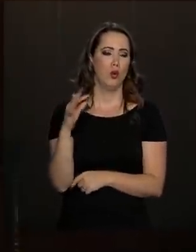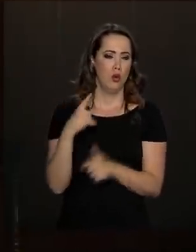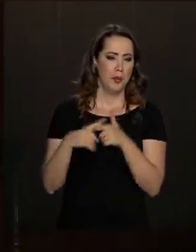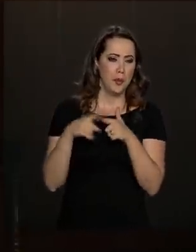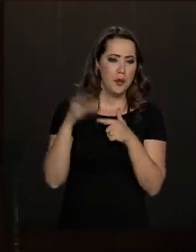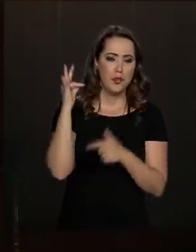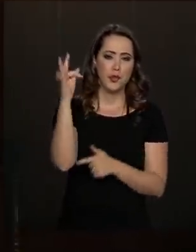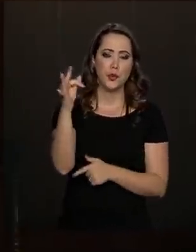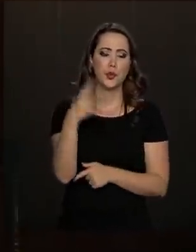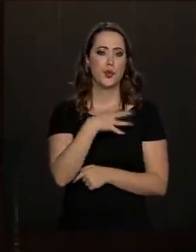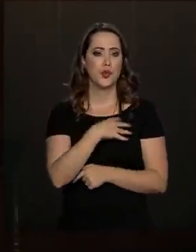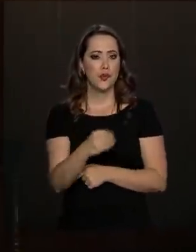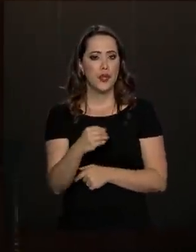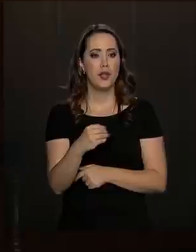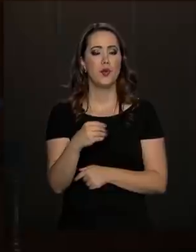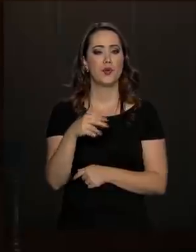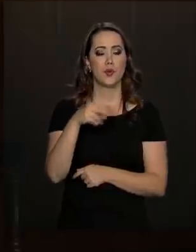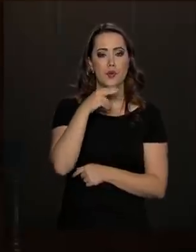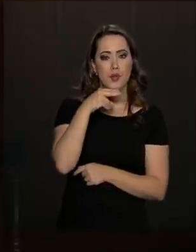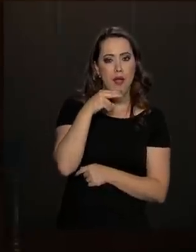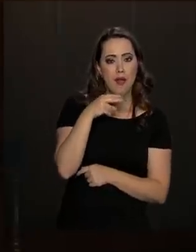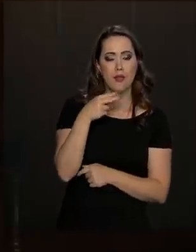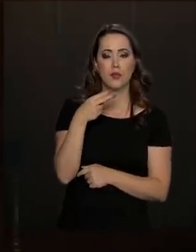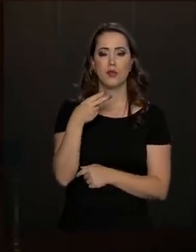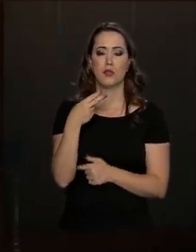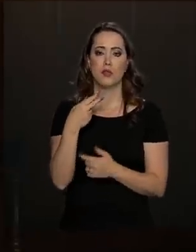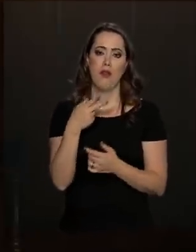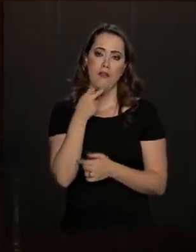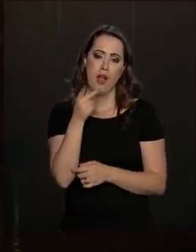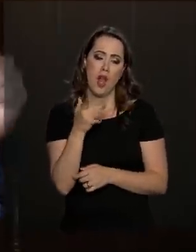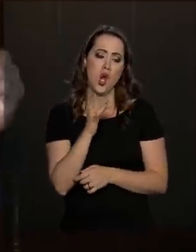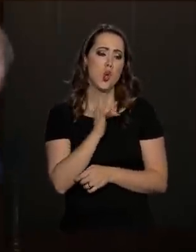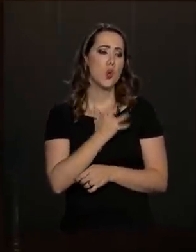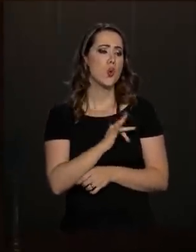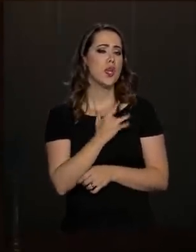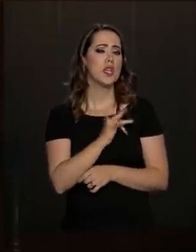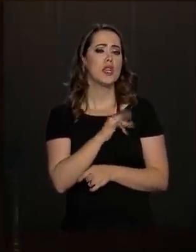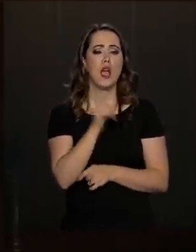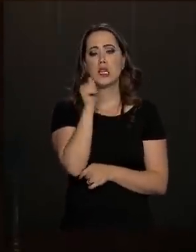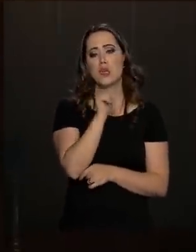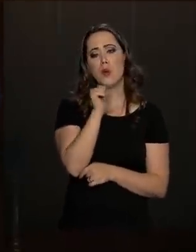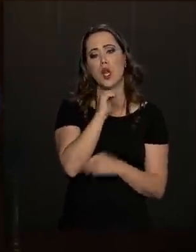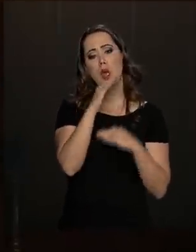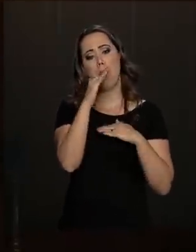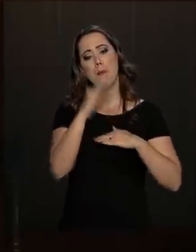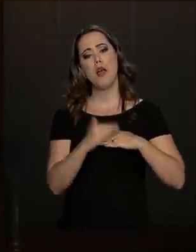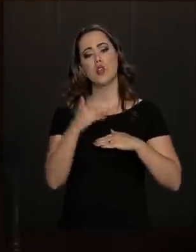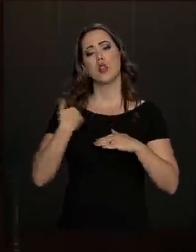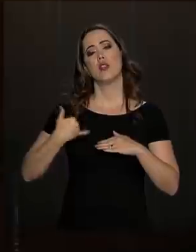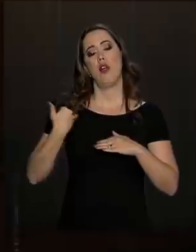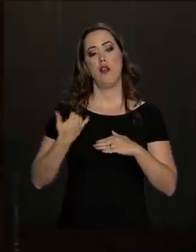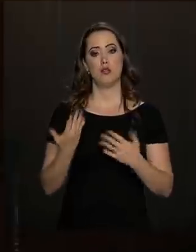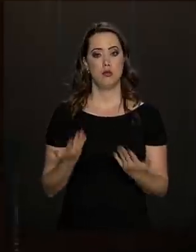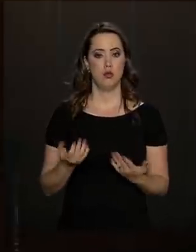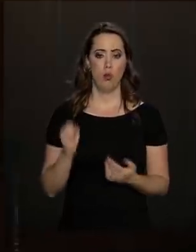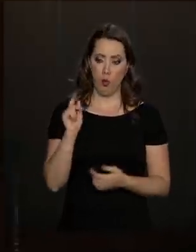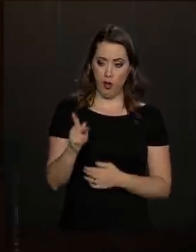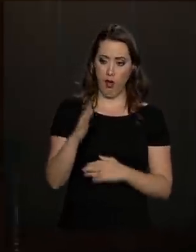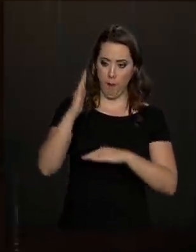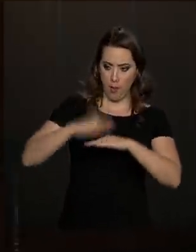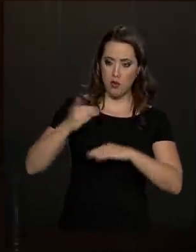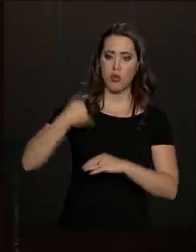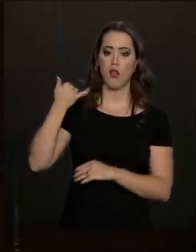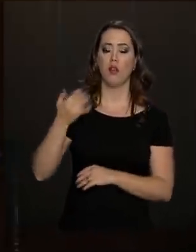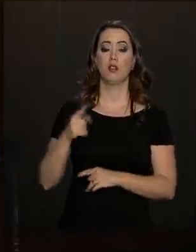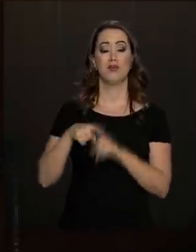quisermos falar assim, olha, mas coitadas das mulheres, que poderiam ser um pouco menos e vamos baixar a idade das mulheres. Ok, baixem. Vocês estão